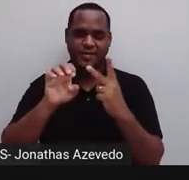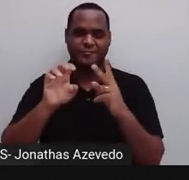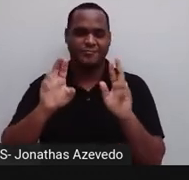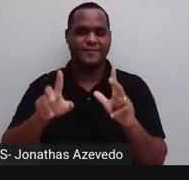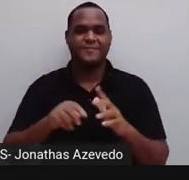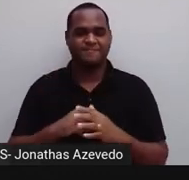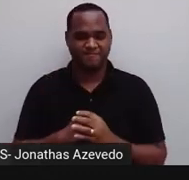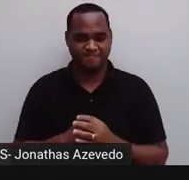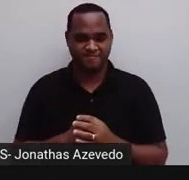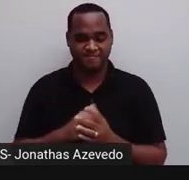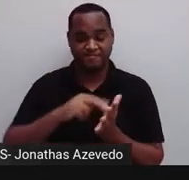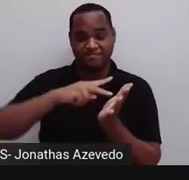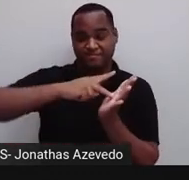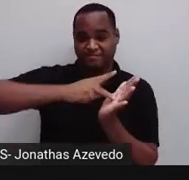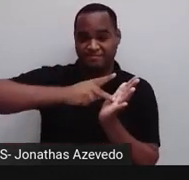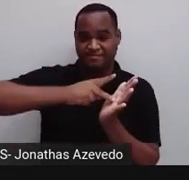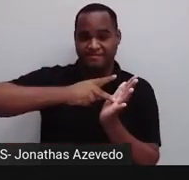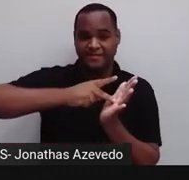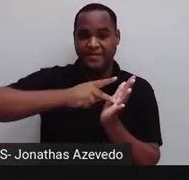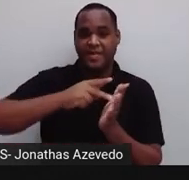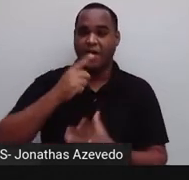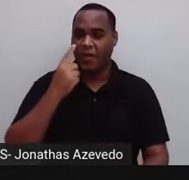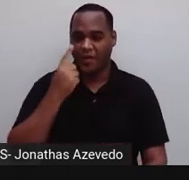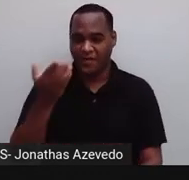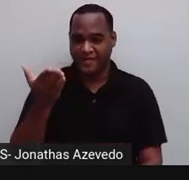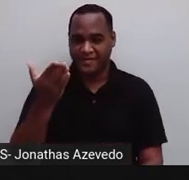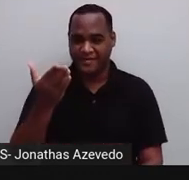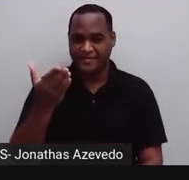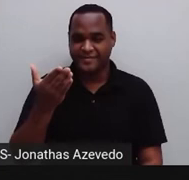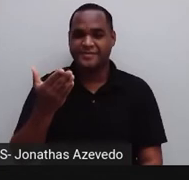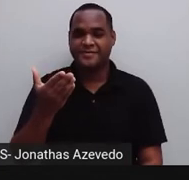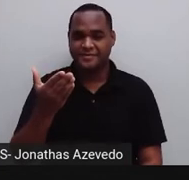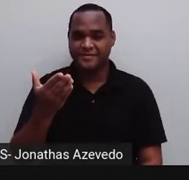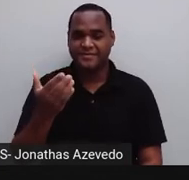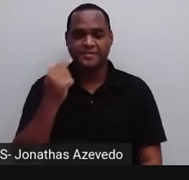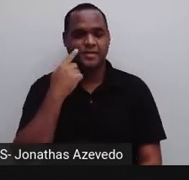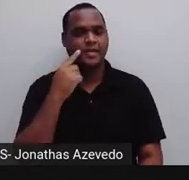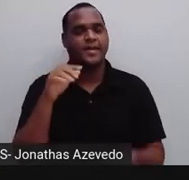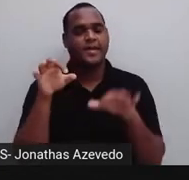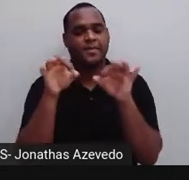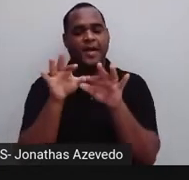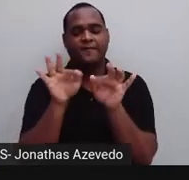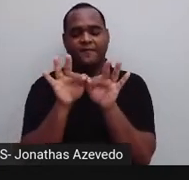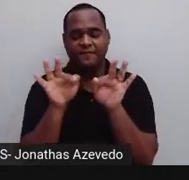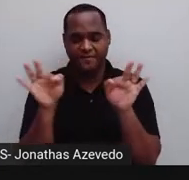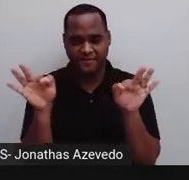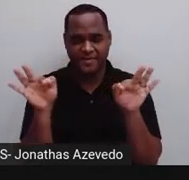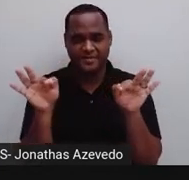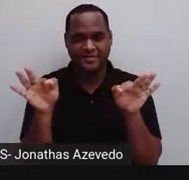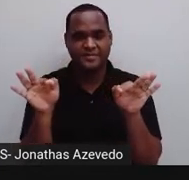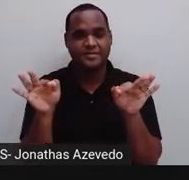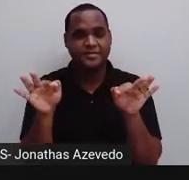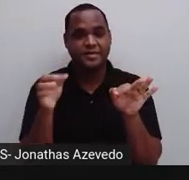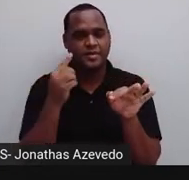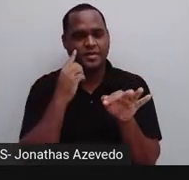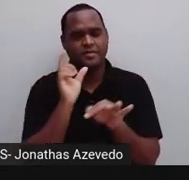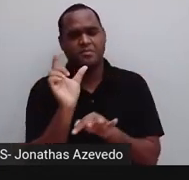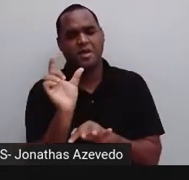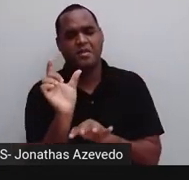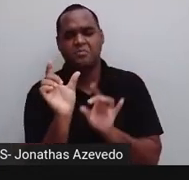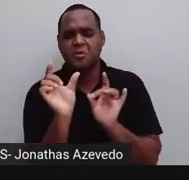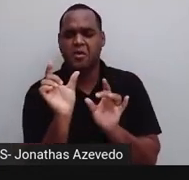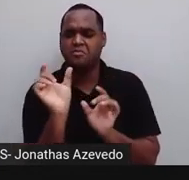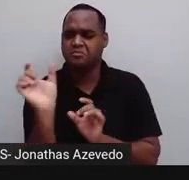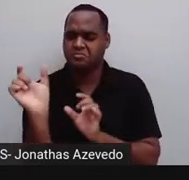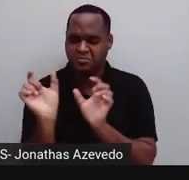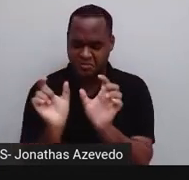uma geometria olha só Complete a frase tá faltando palavras naquela frase ali